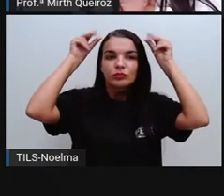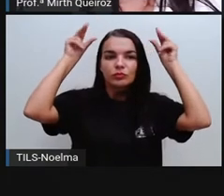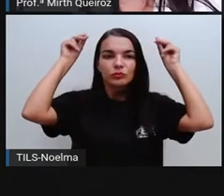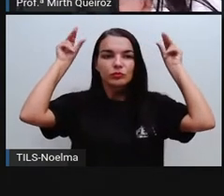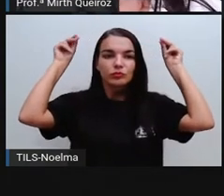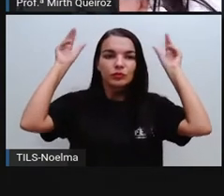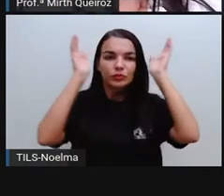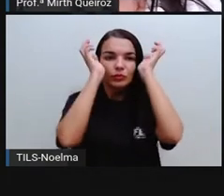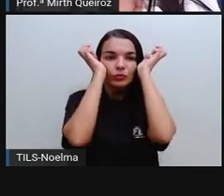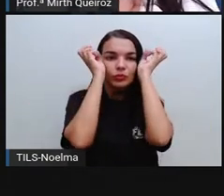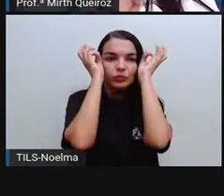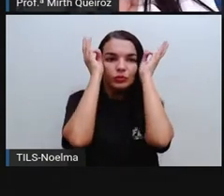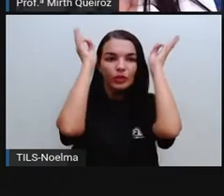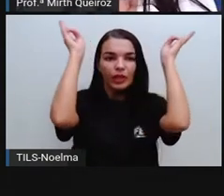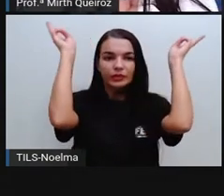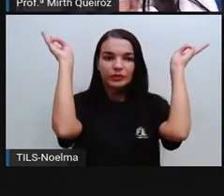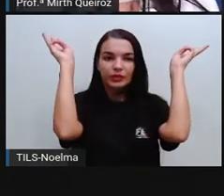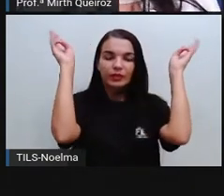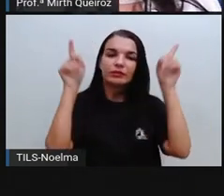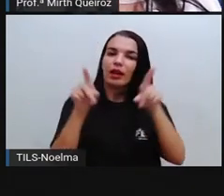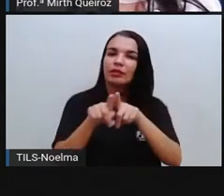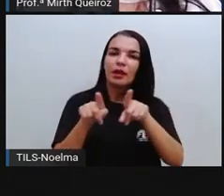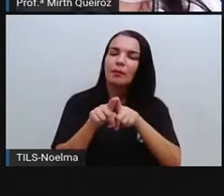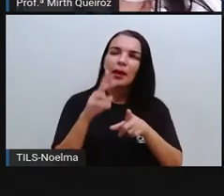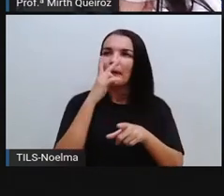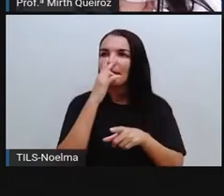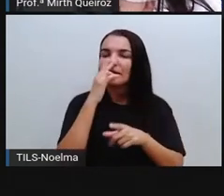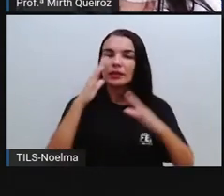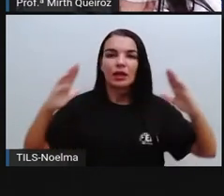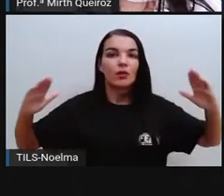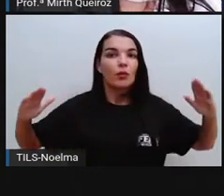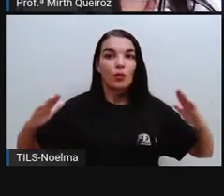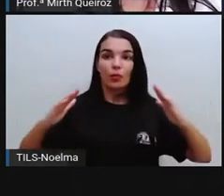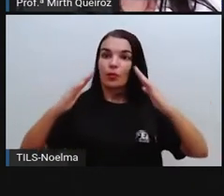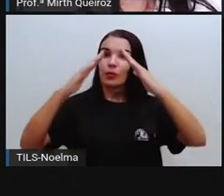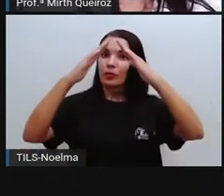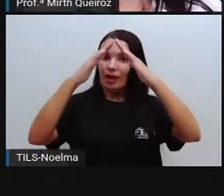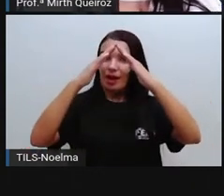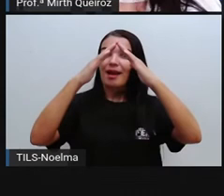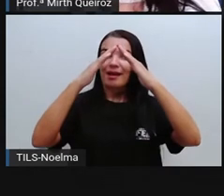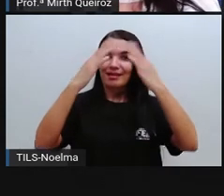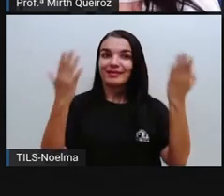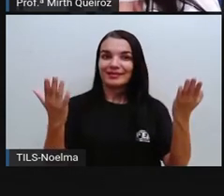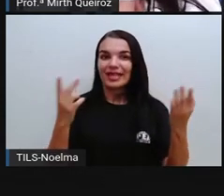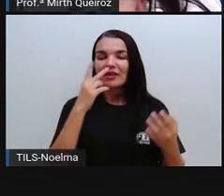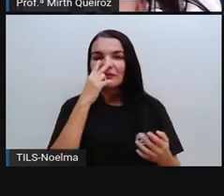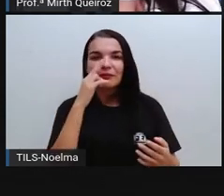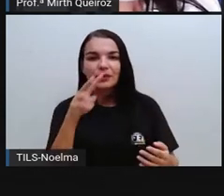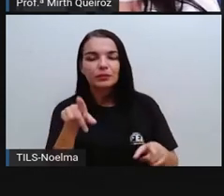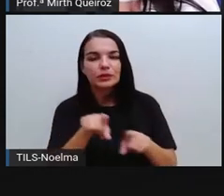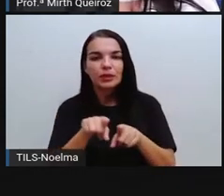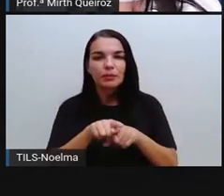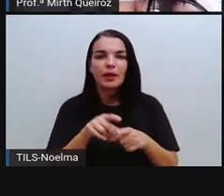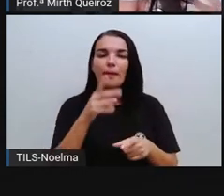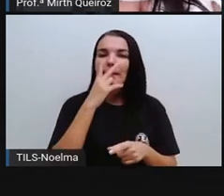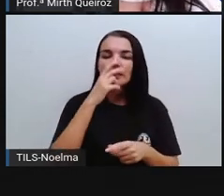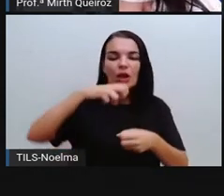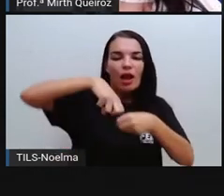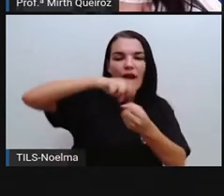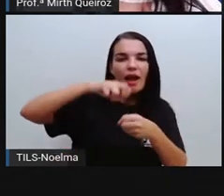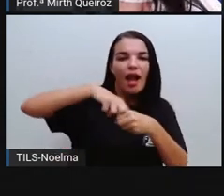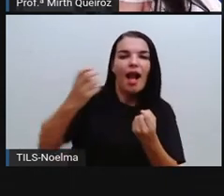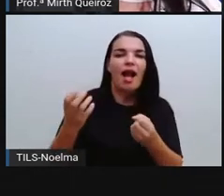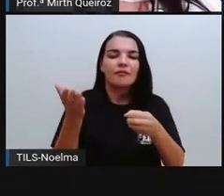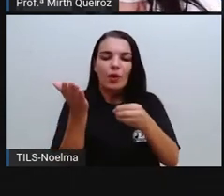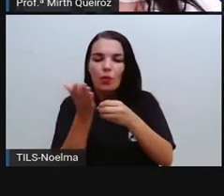Às vezes pode lembrar o telhado de uma casa, a pirâmide, né? Nós temos o cilindro, uma garrafa, um